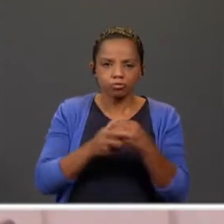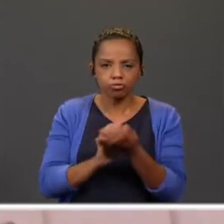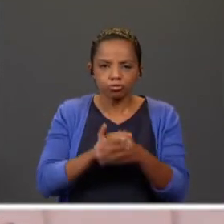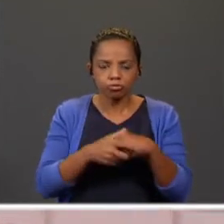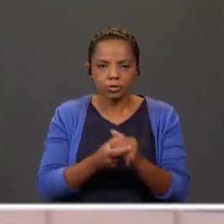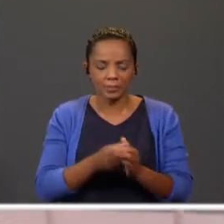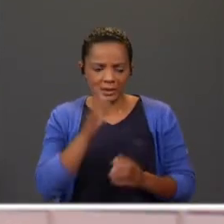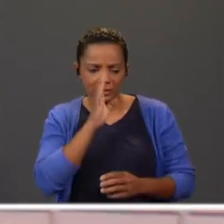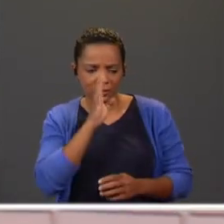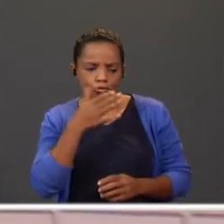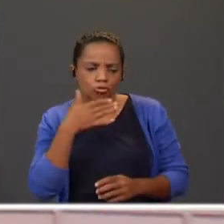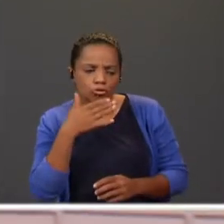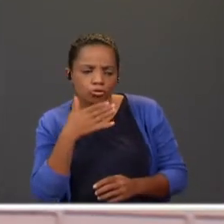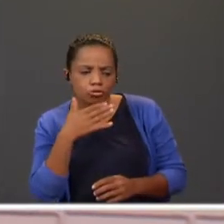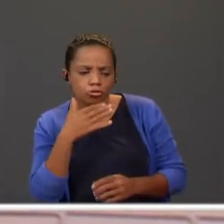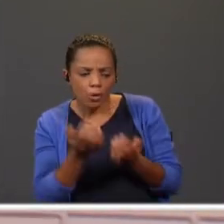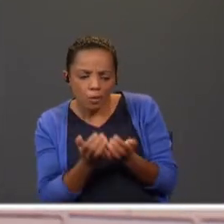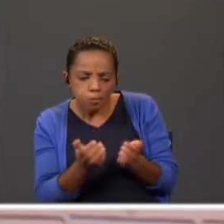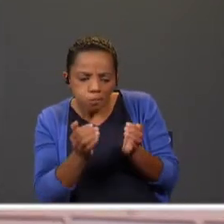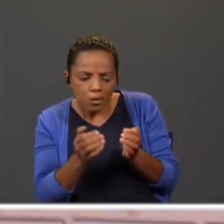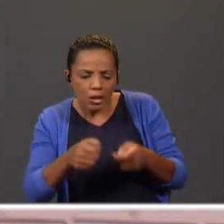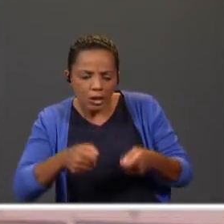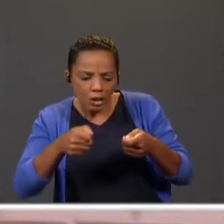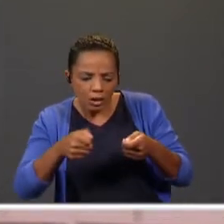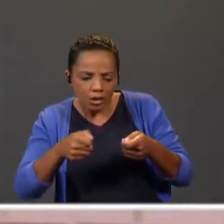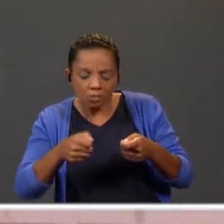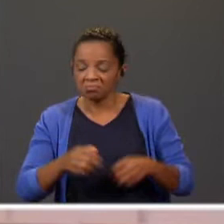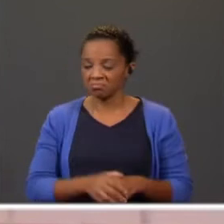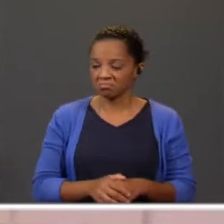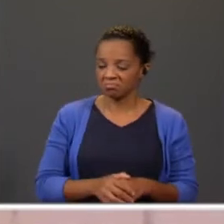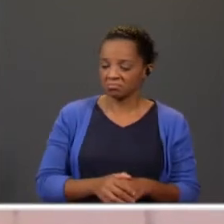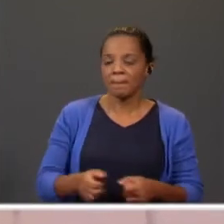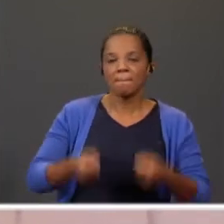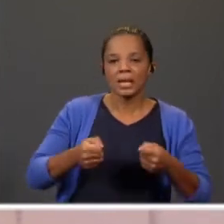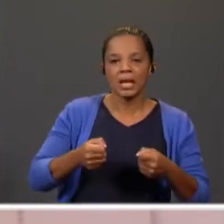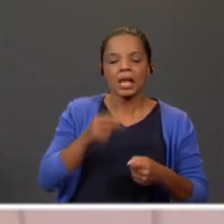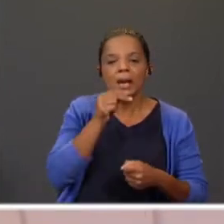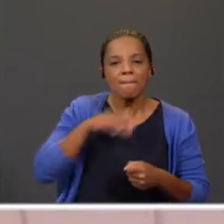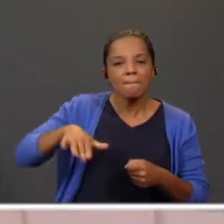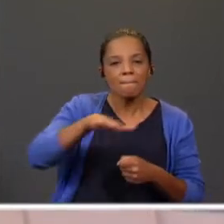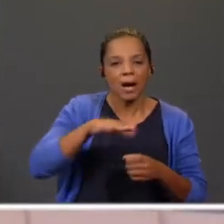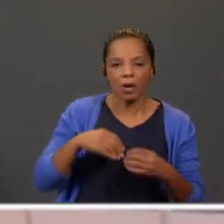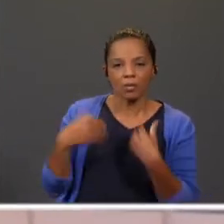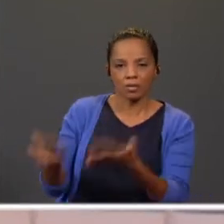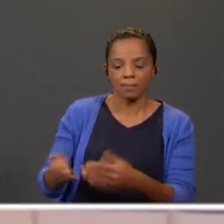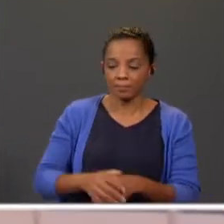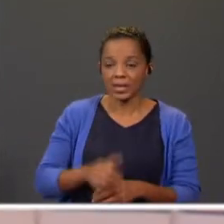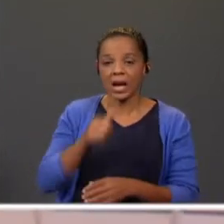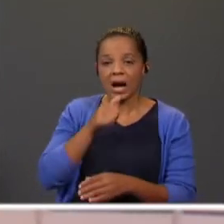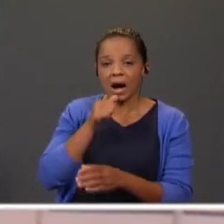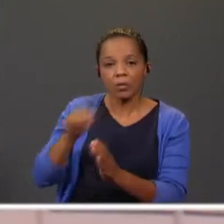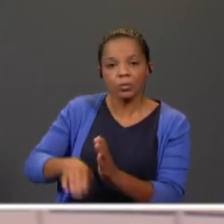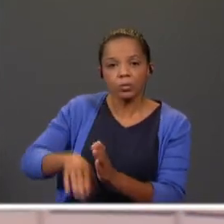apostassem aí um bocarinho... Deram-lhe uma panela de barro. Ele encheu-a de água e